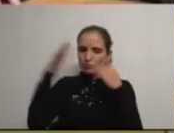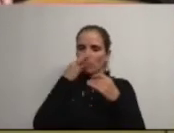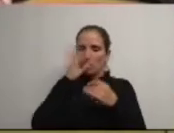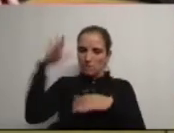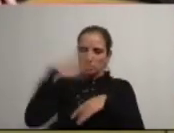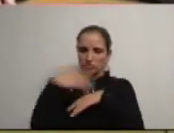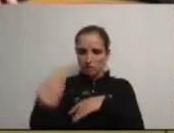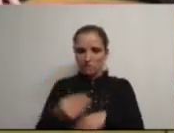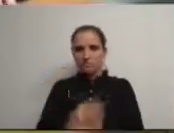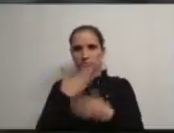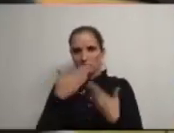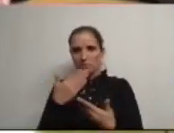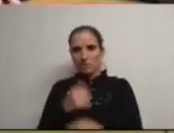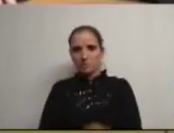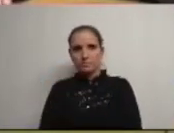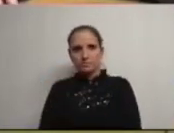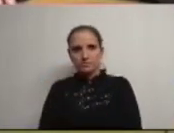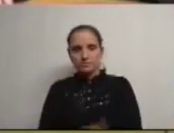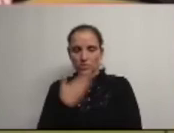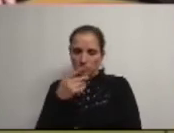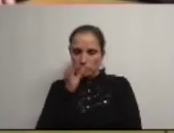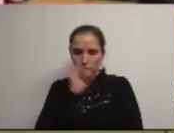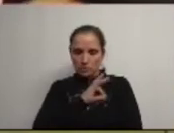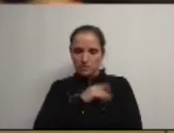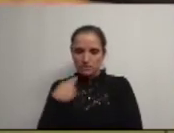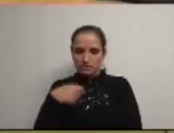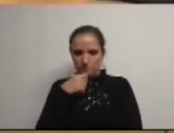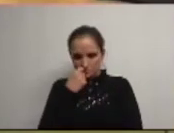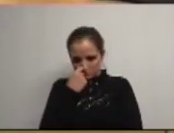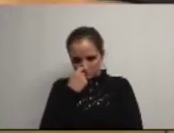coisas mais tarde muito obrigado muito obrigado senhor presidente